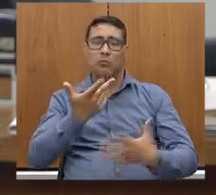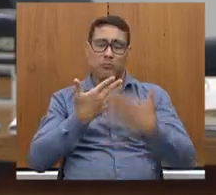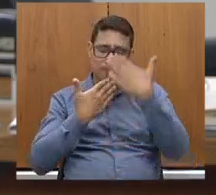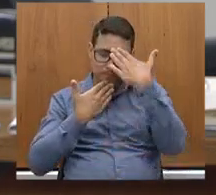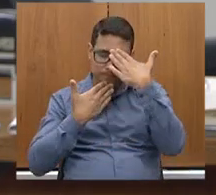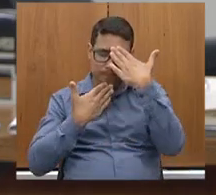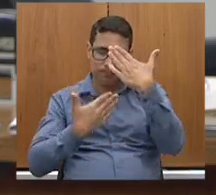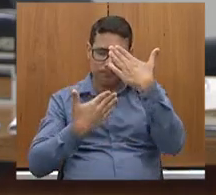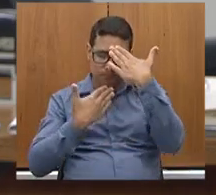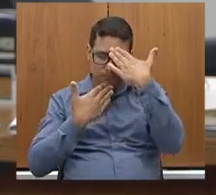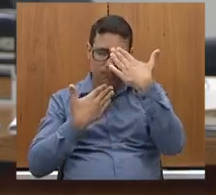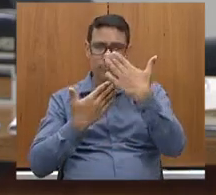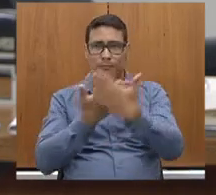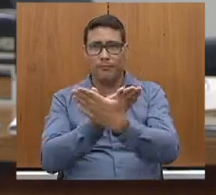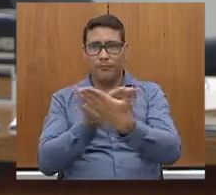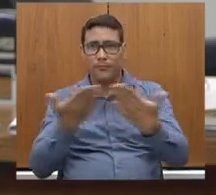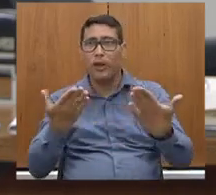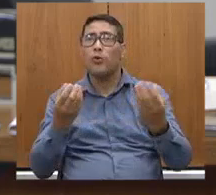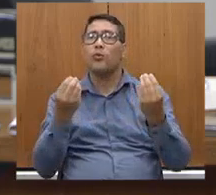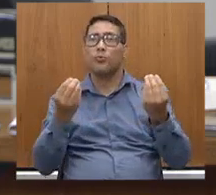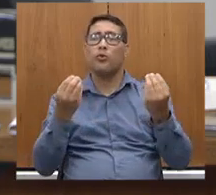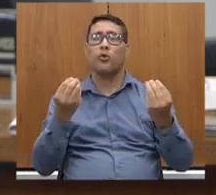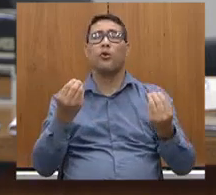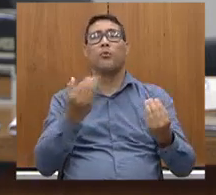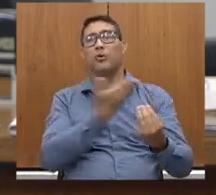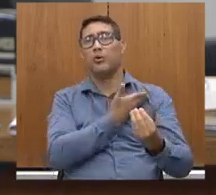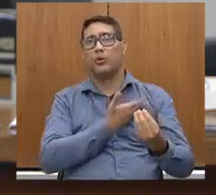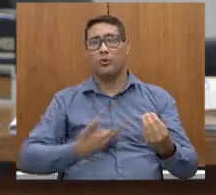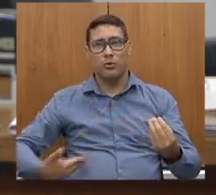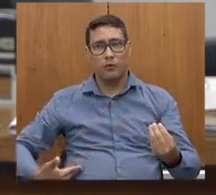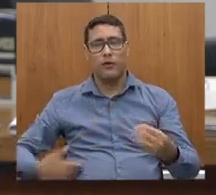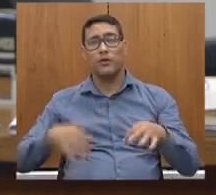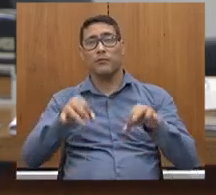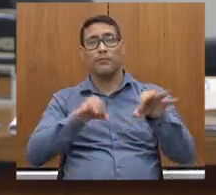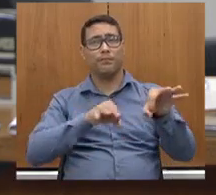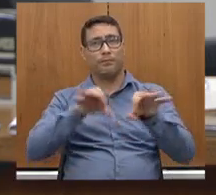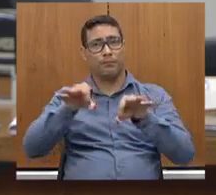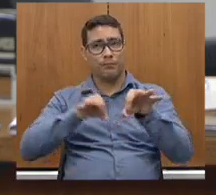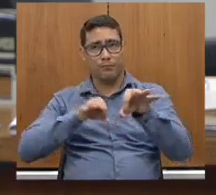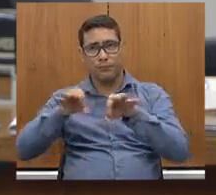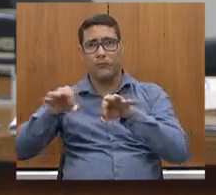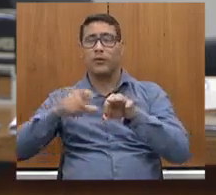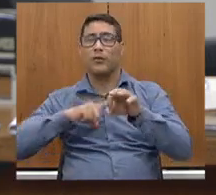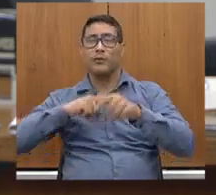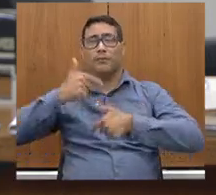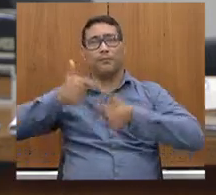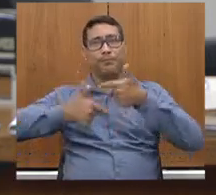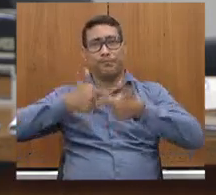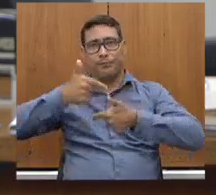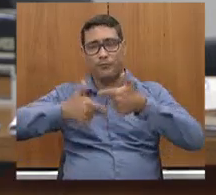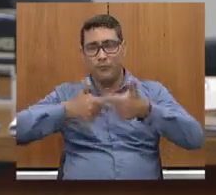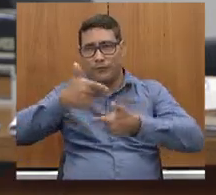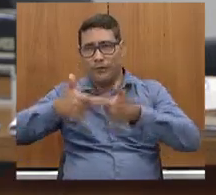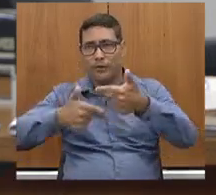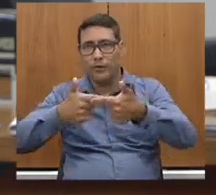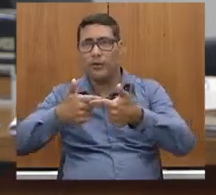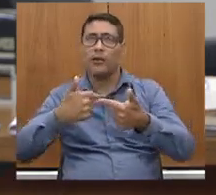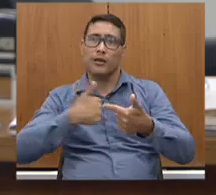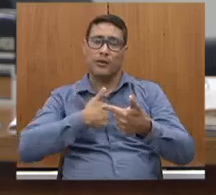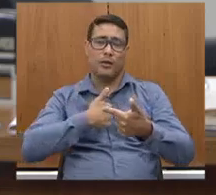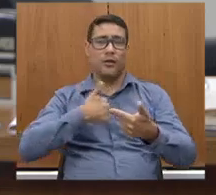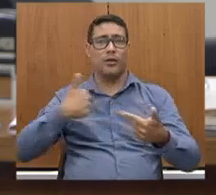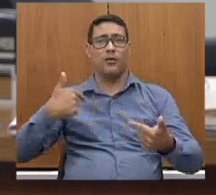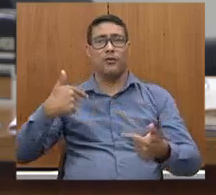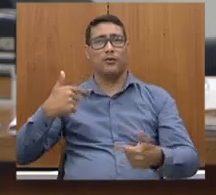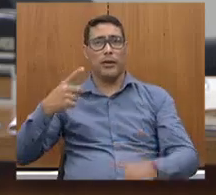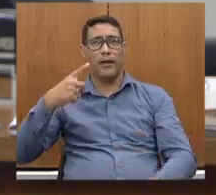pela forma como o governo conduziu o trabalho, pela forma como eu, particularmente, como parlamentar, fui